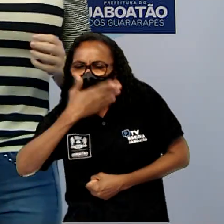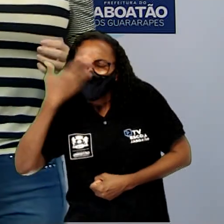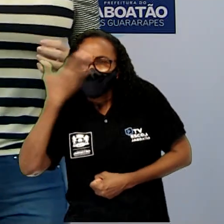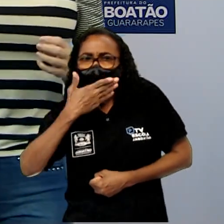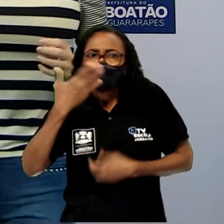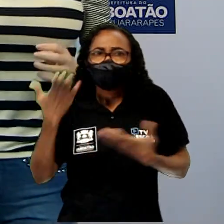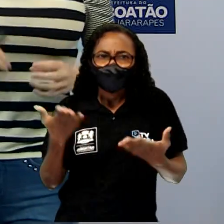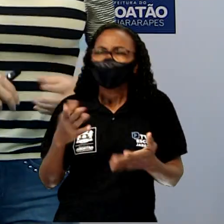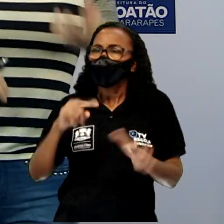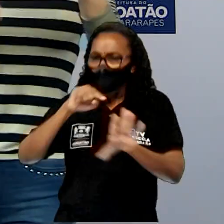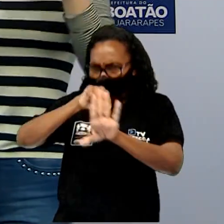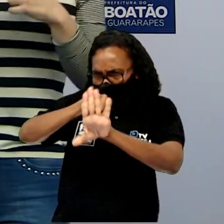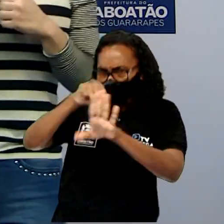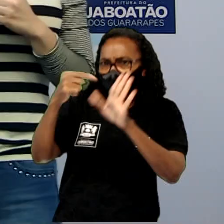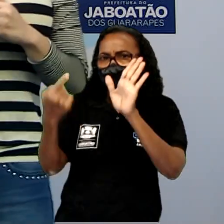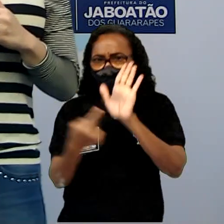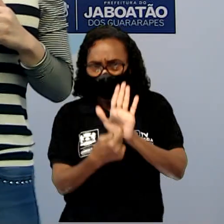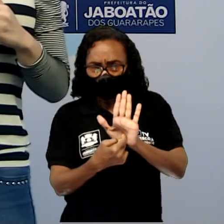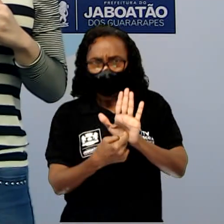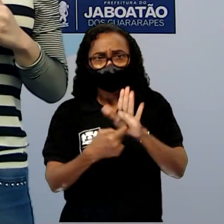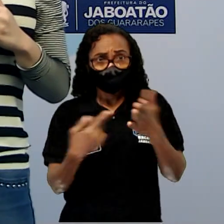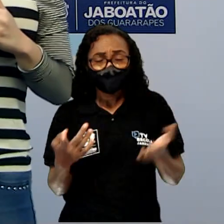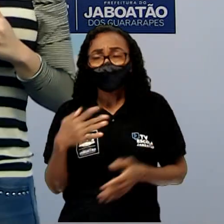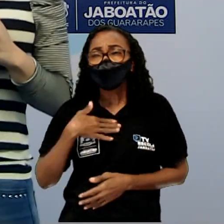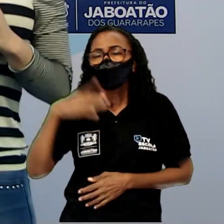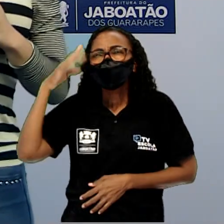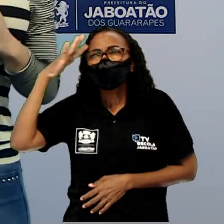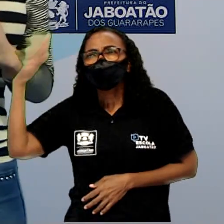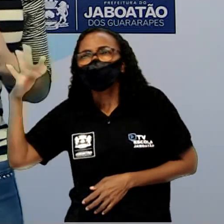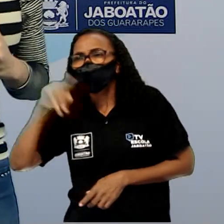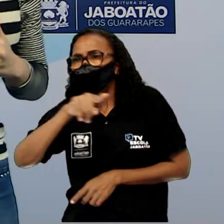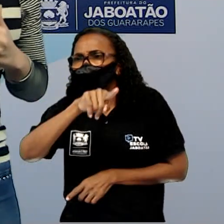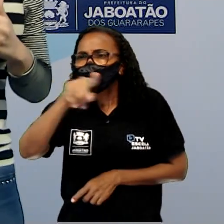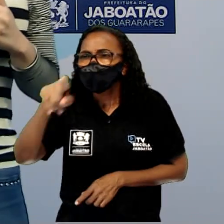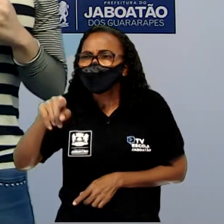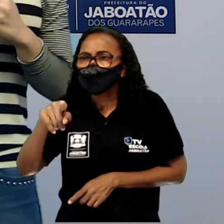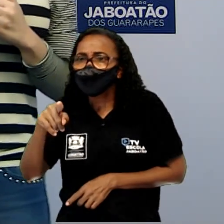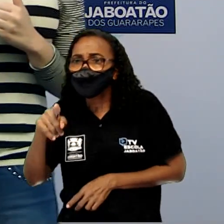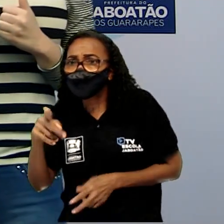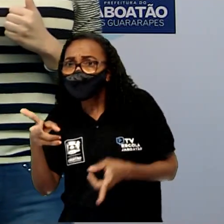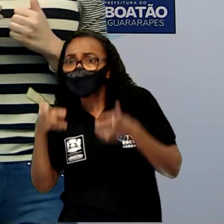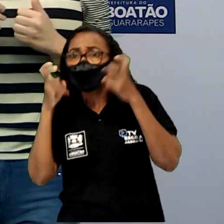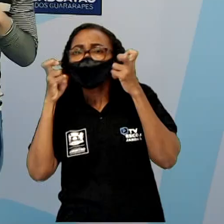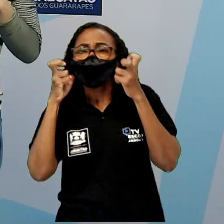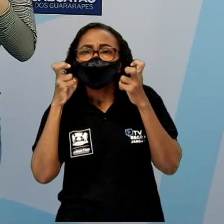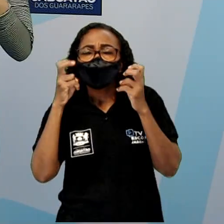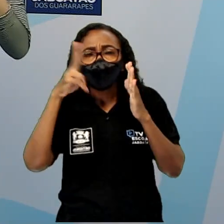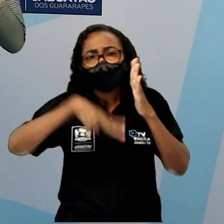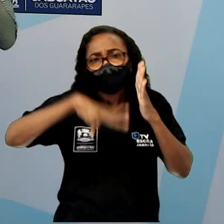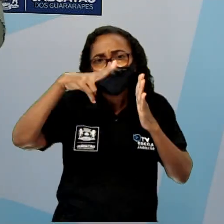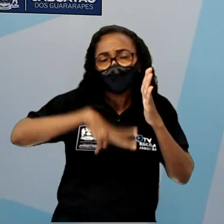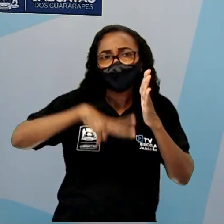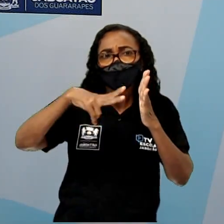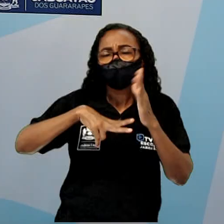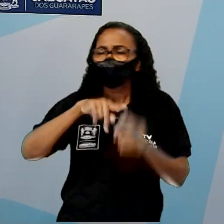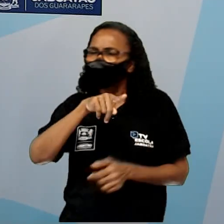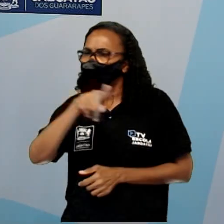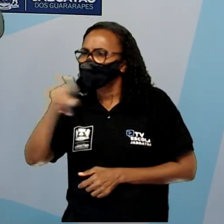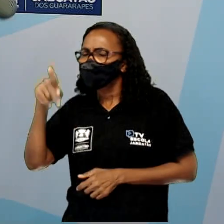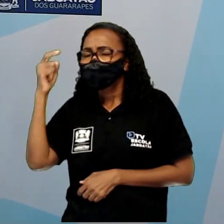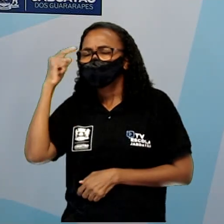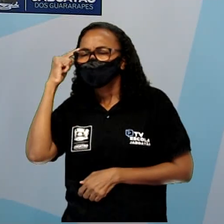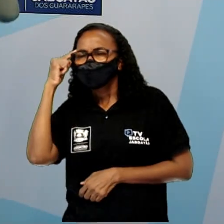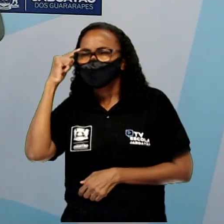o nome metáfora? Eu imagino que quando vocês ouviram a minha leitura, vocês ficaram